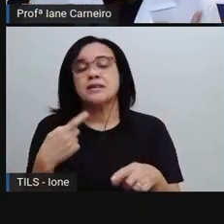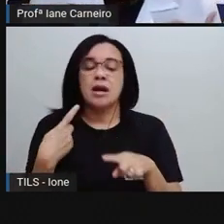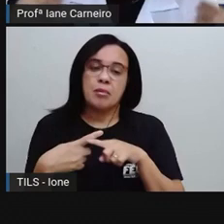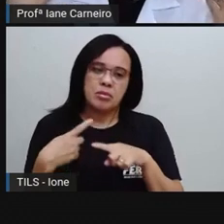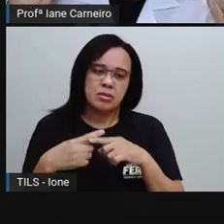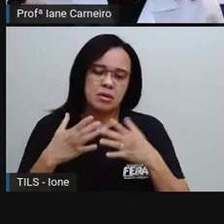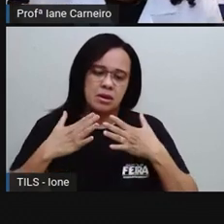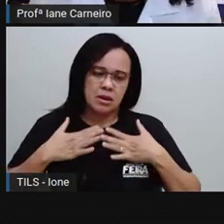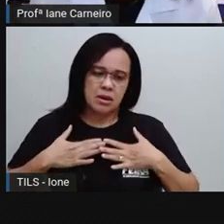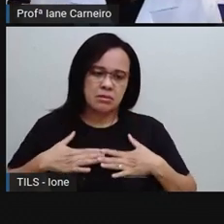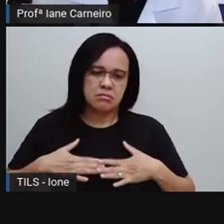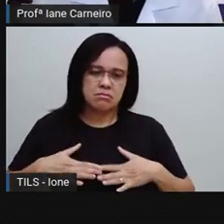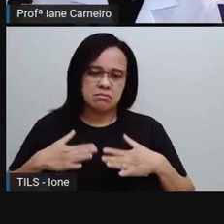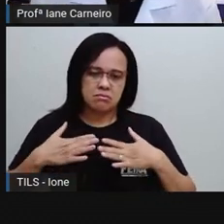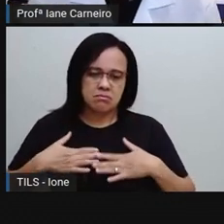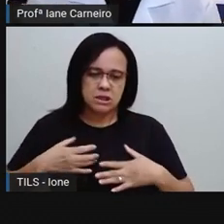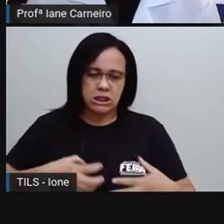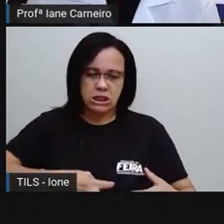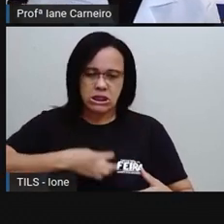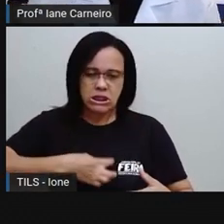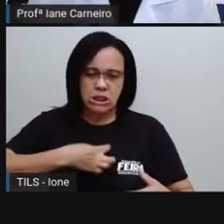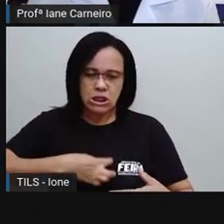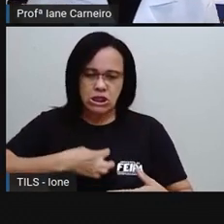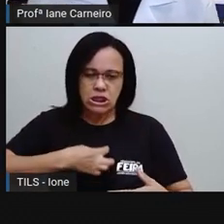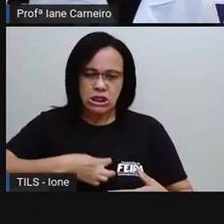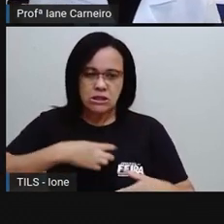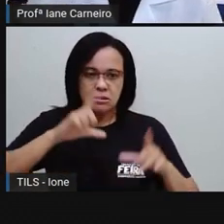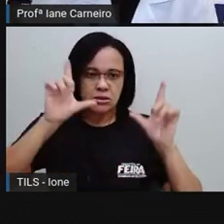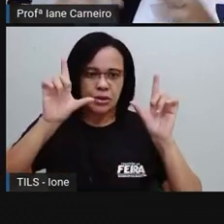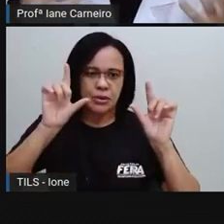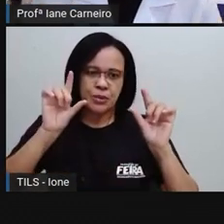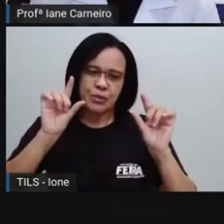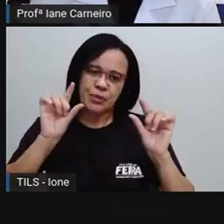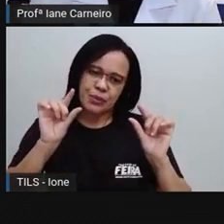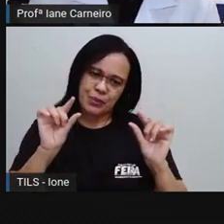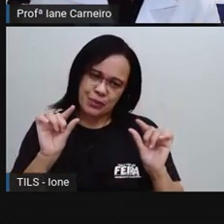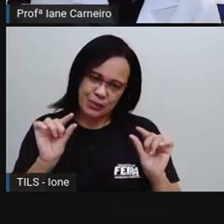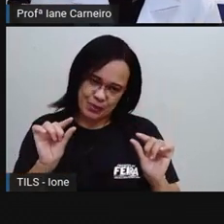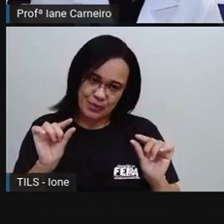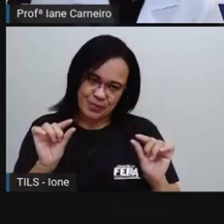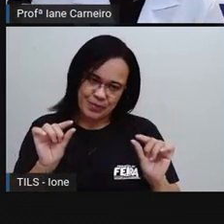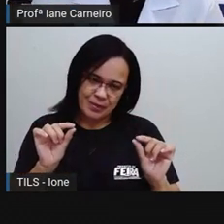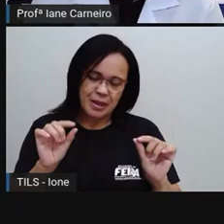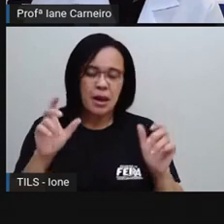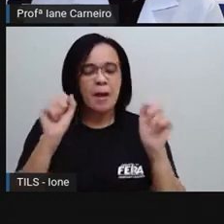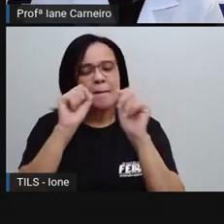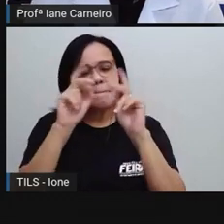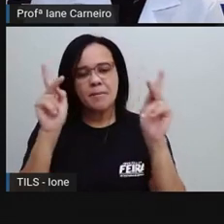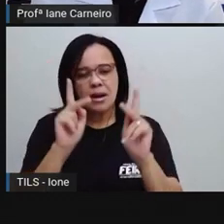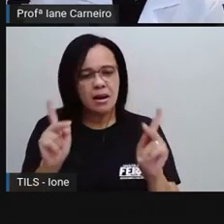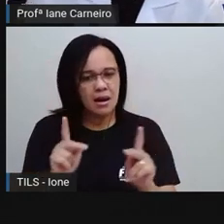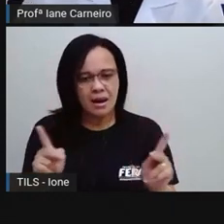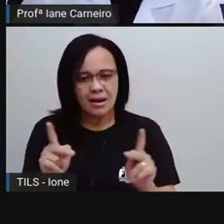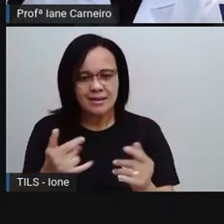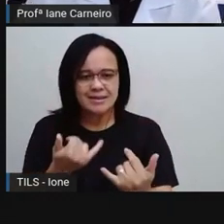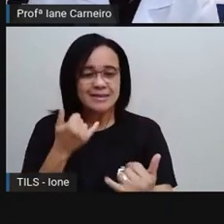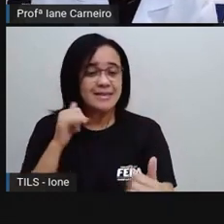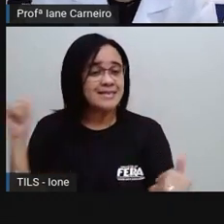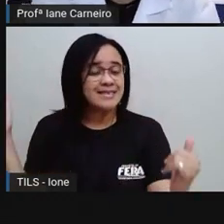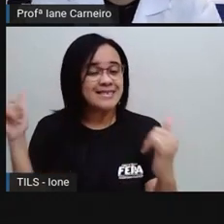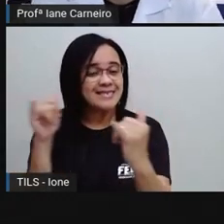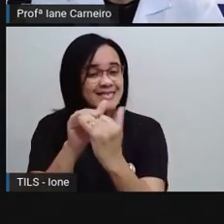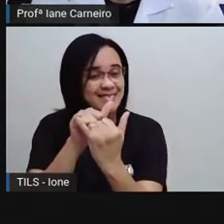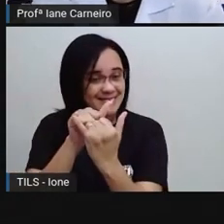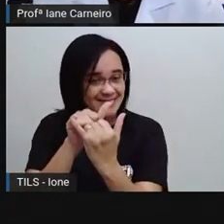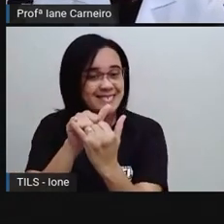né? O coração e a raiva também vai passando, né? E a gente vai ficando, vai fazendo as pazes. Não é isso? E aí,